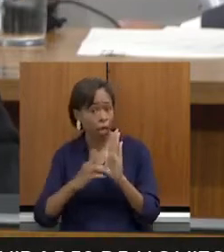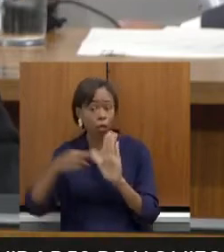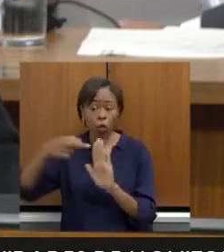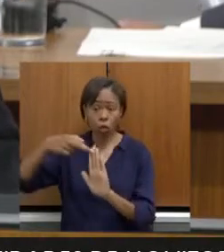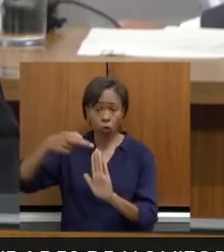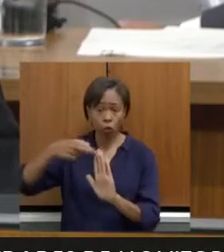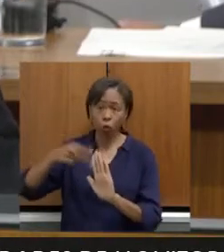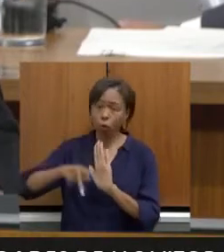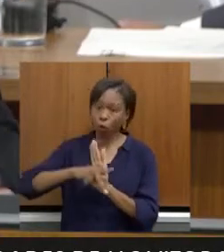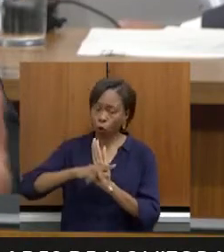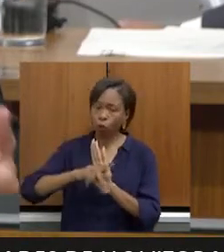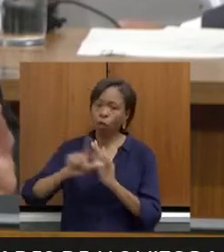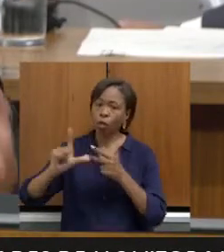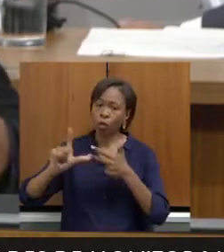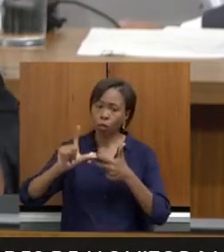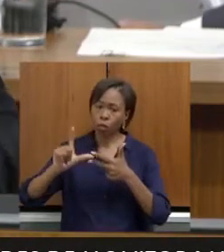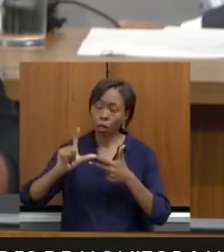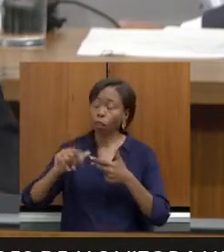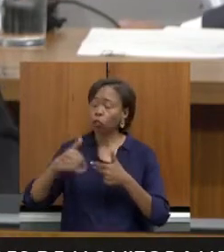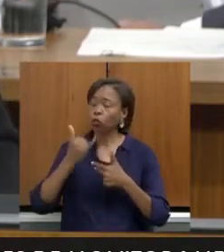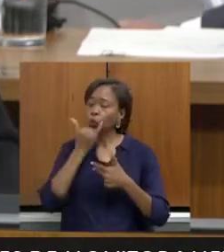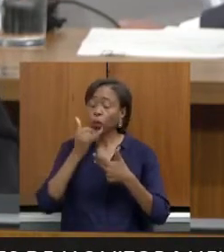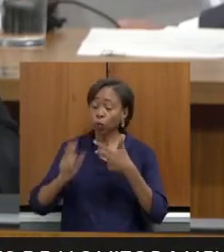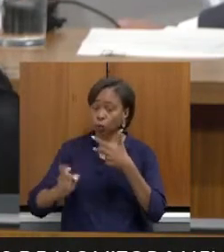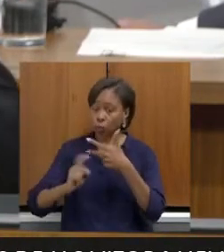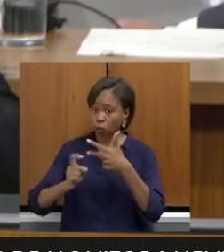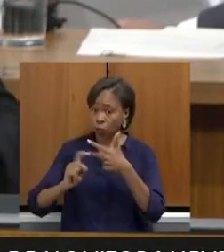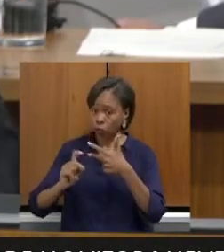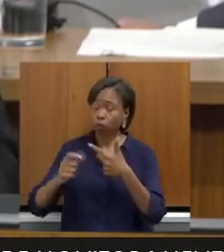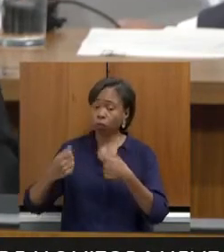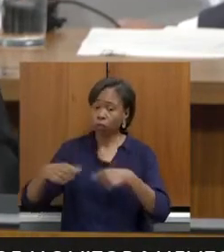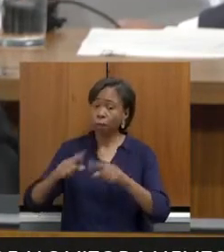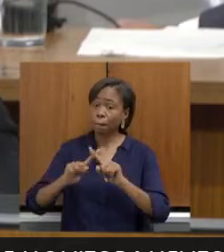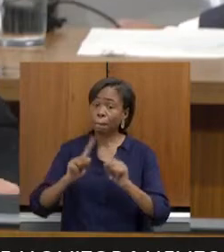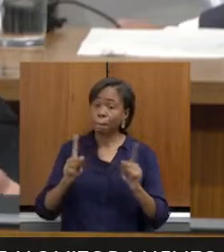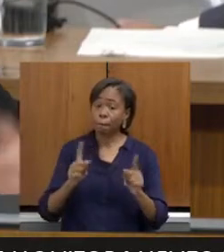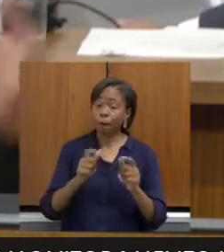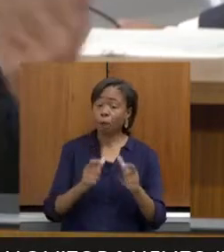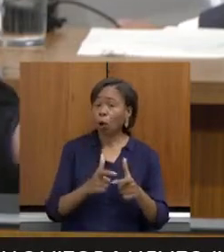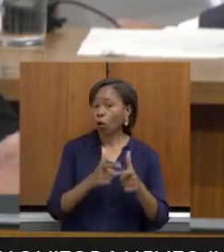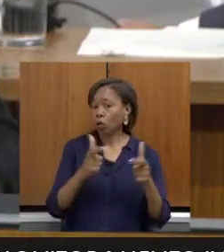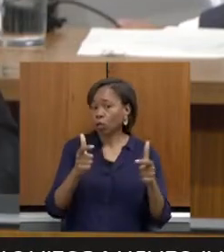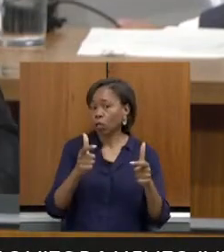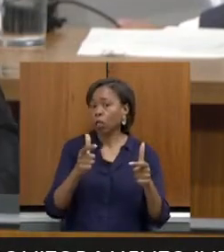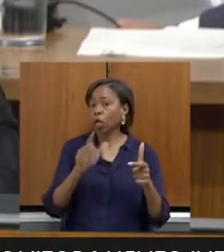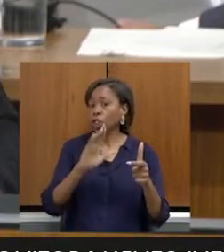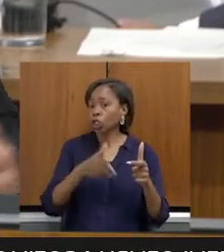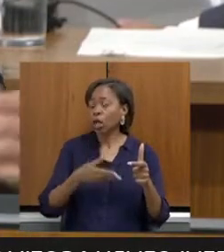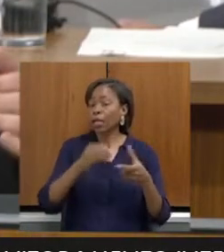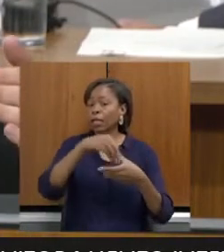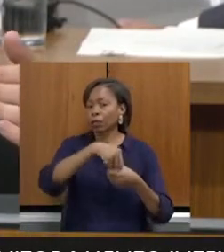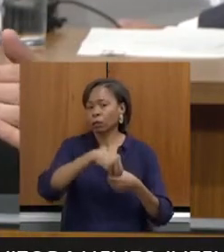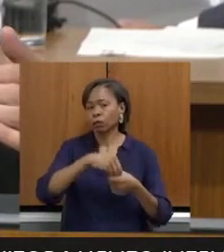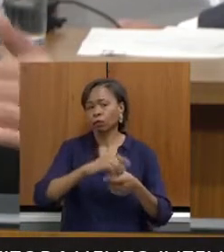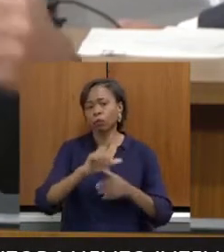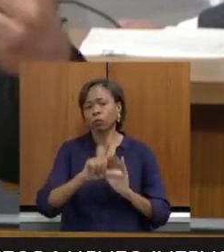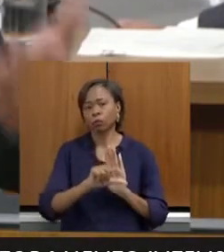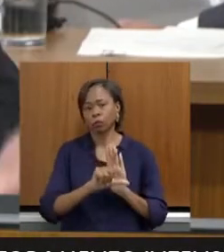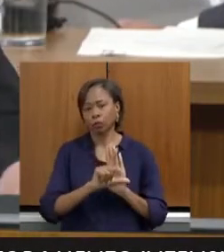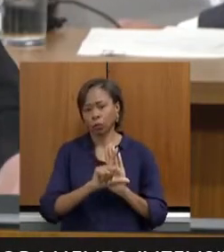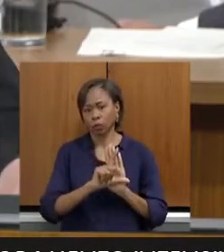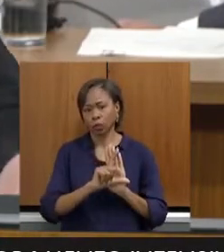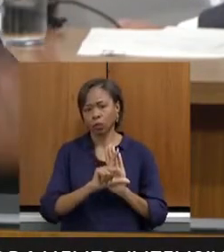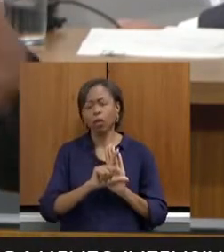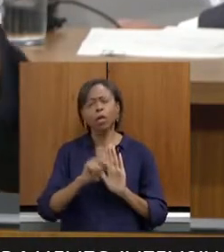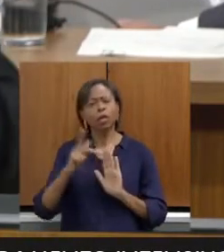executivo, mas também boa parte da regulamentação já está definida na lei. Como o senhor bem colocou, tem um projeto